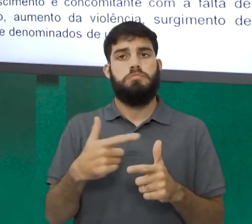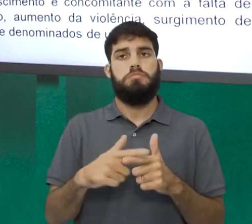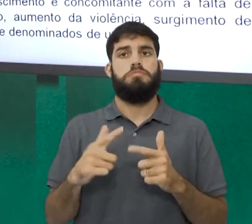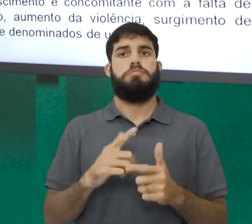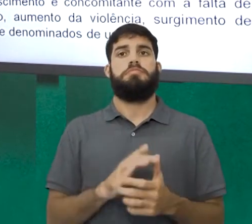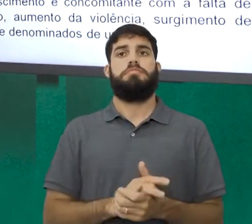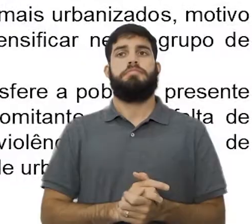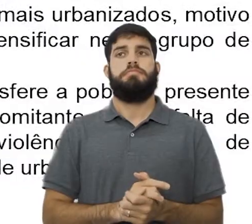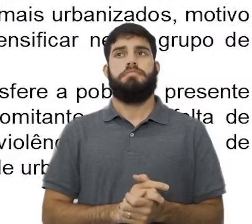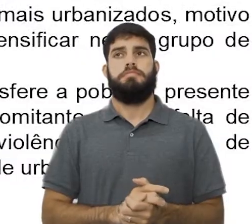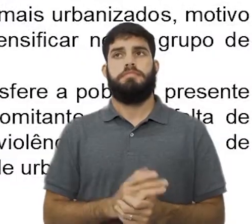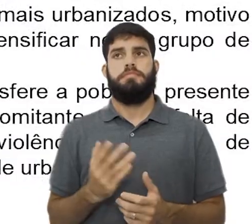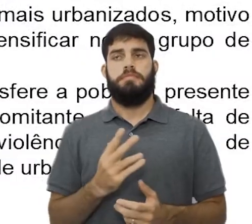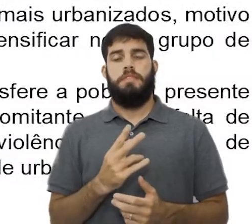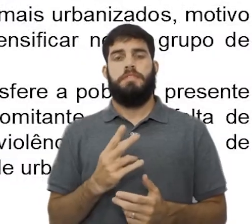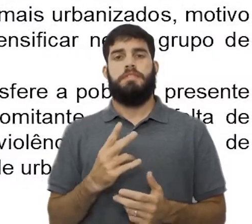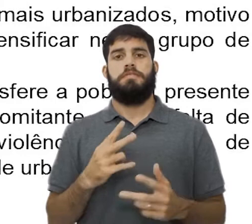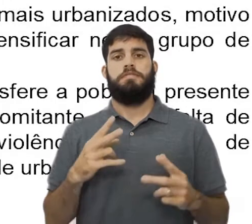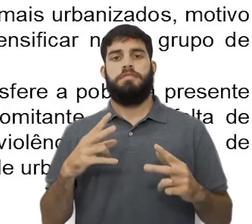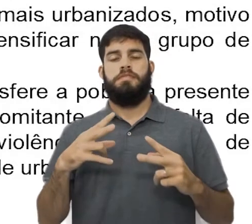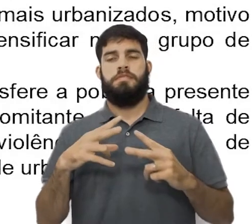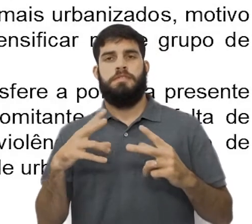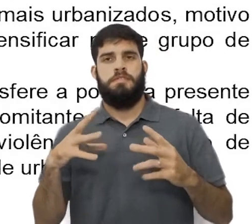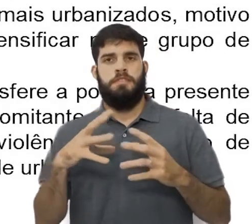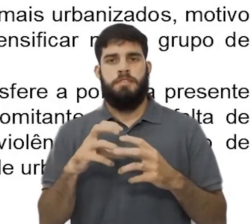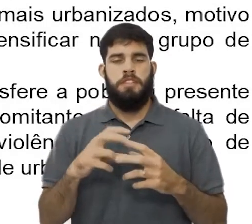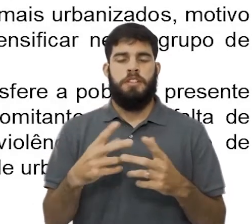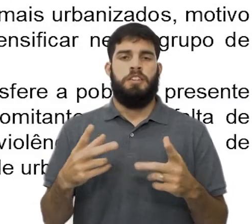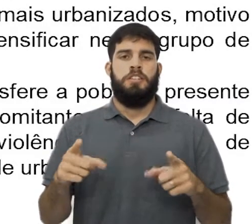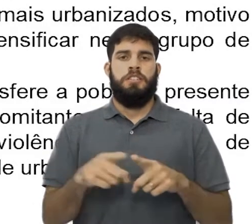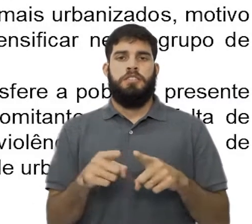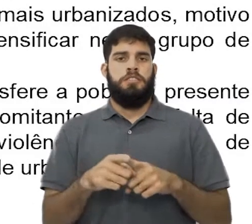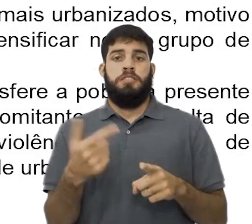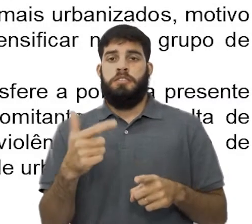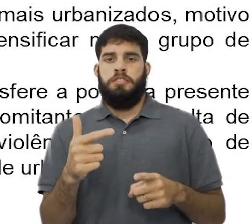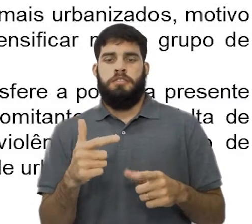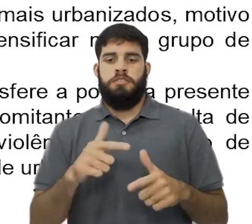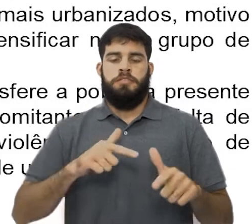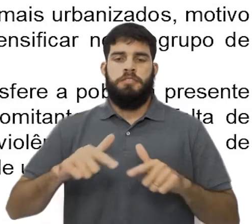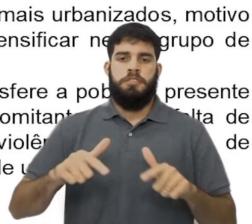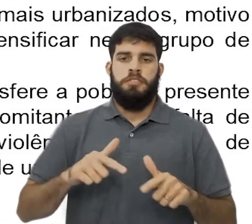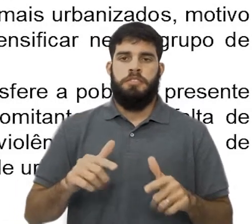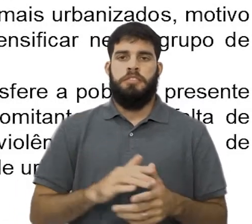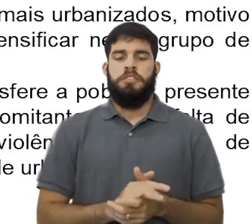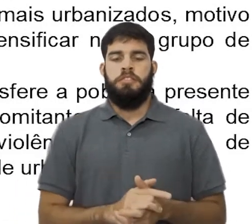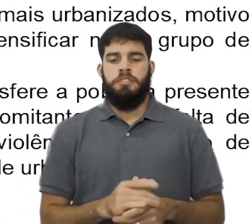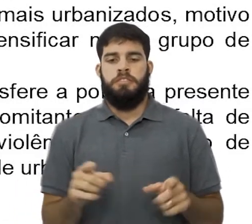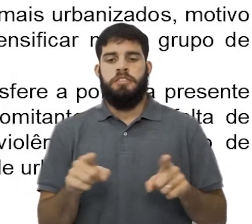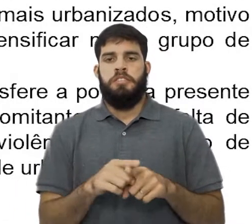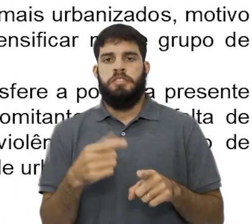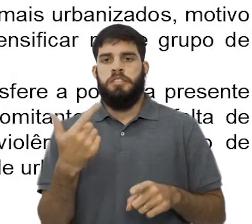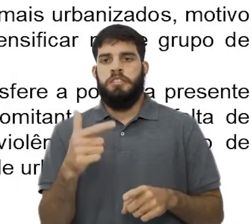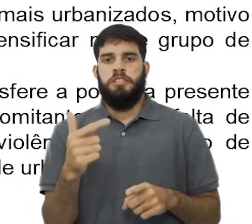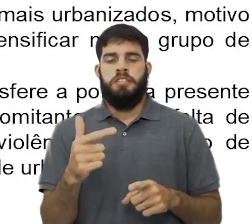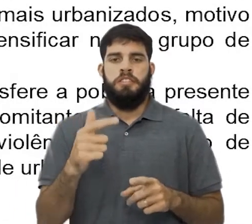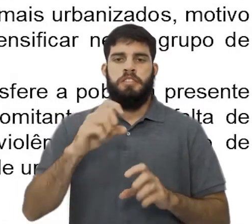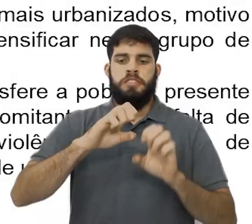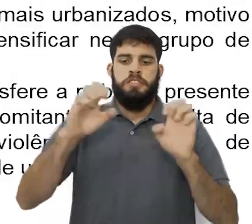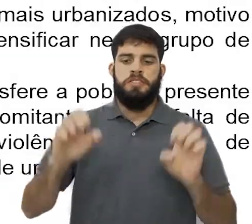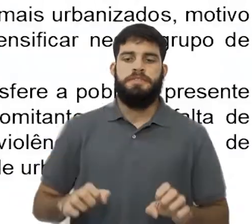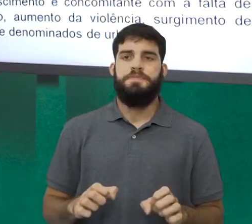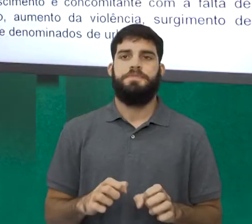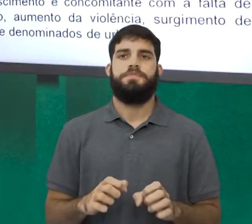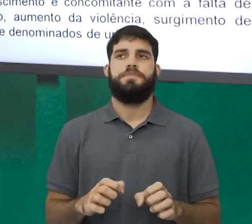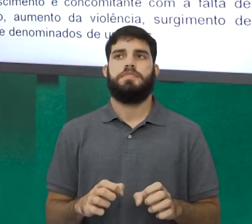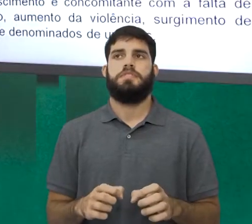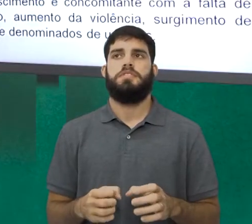urbano. Olha lá, violência, subemprego, desemprego, falta de infraestrutura ou infraestrutura inadequada,